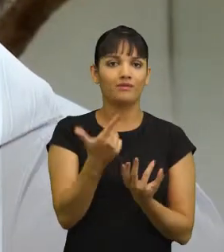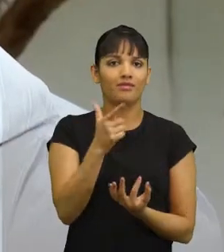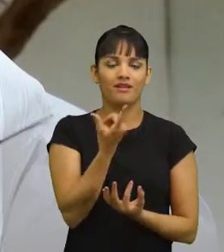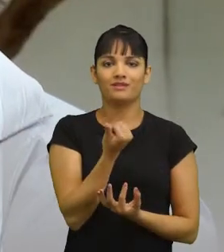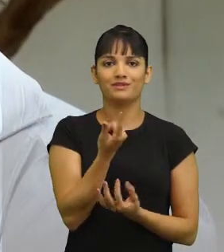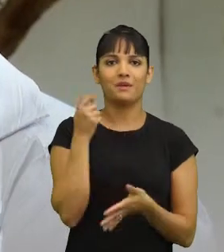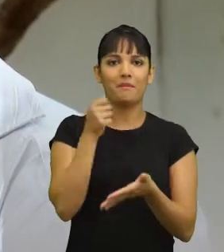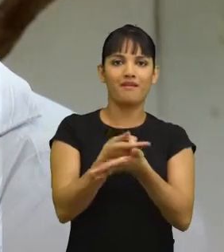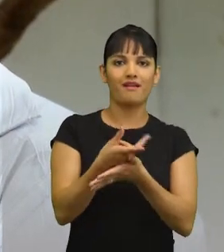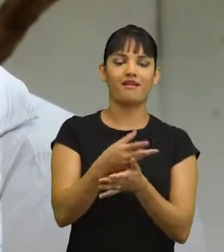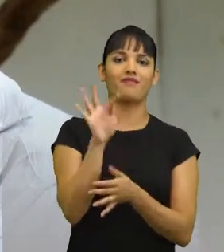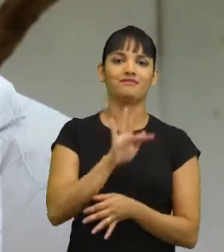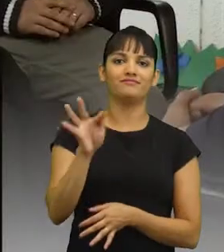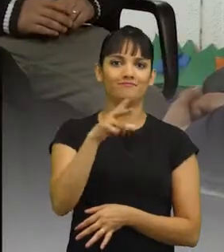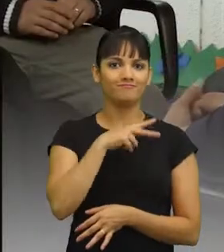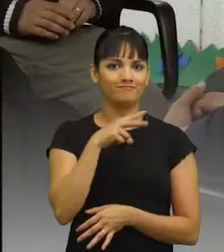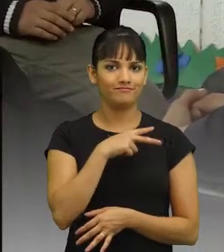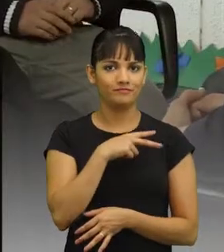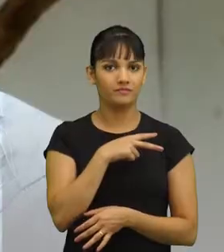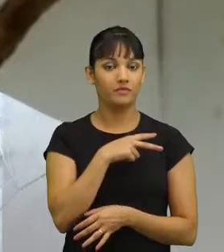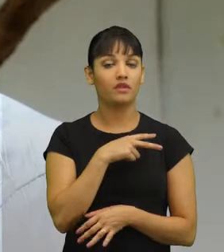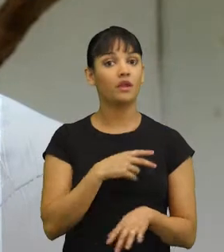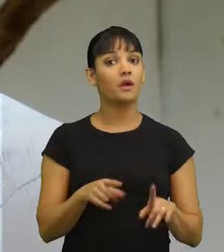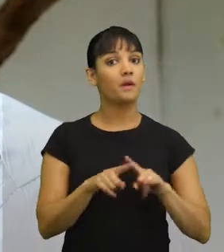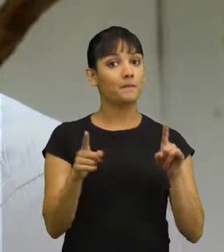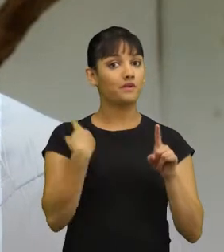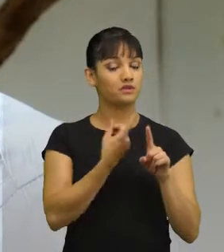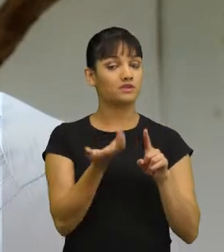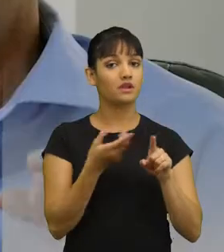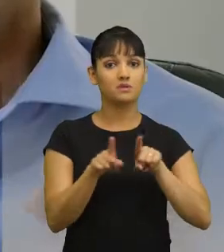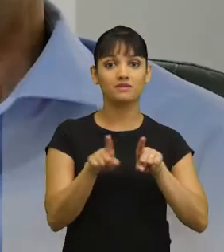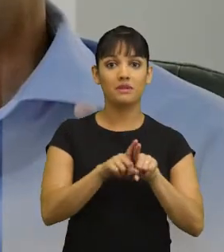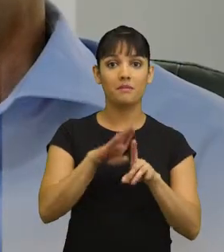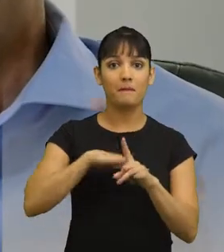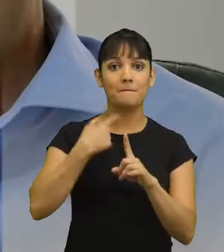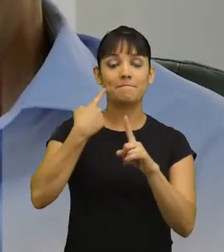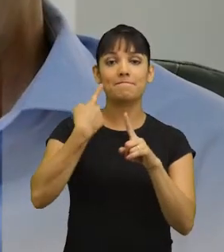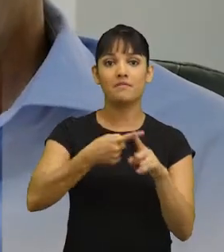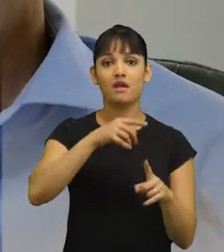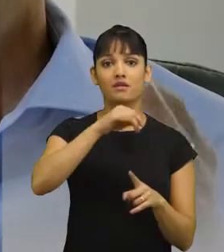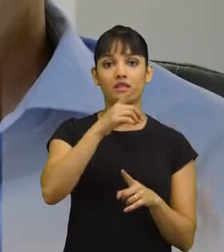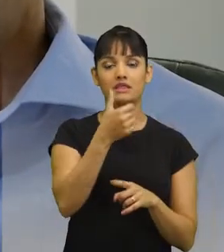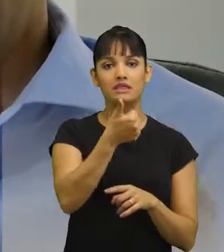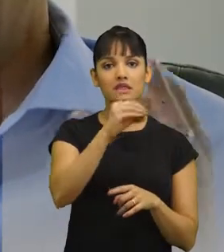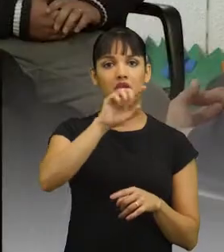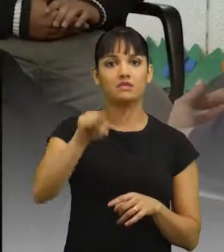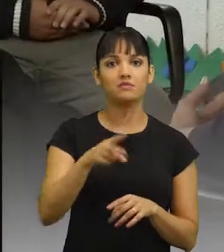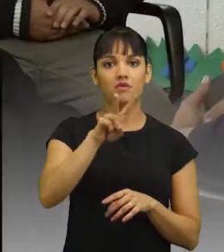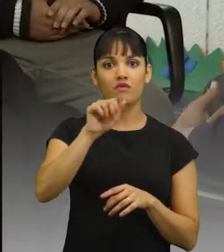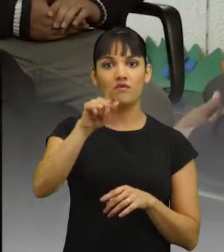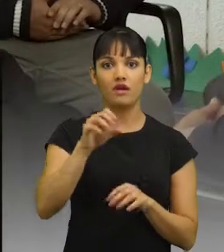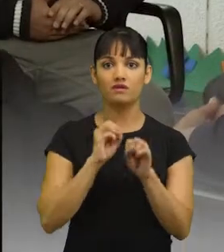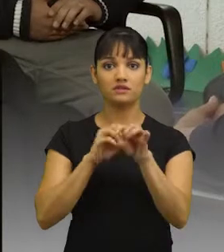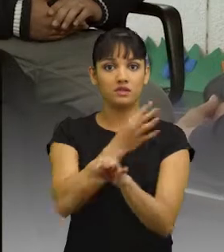não tem condição de pagar uma escola particular. Olha, Matheus, nós queremos criar mais de 10 mil vagas de ensino técnico,